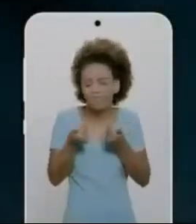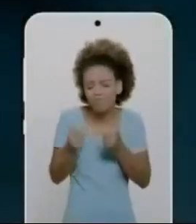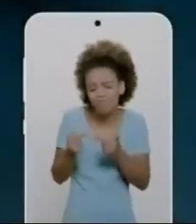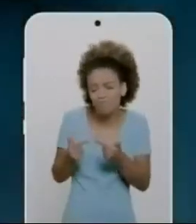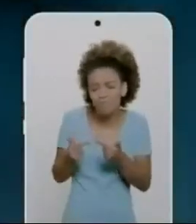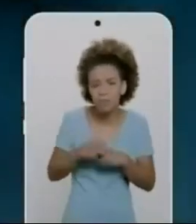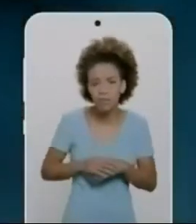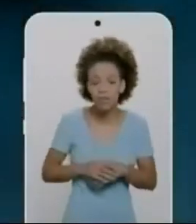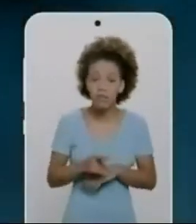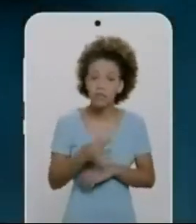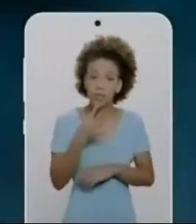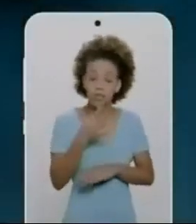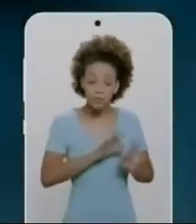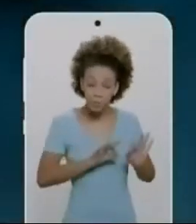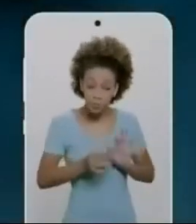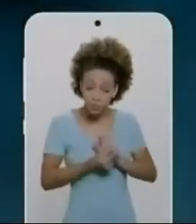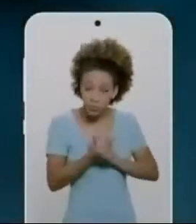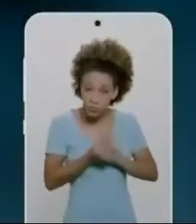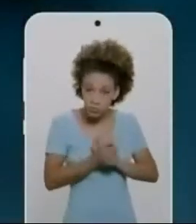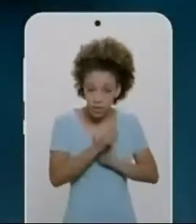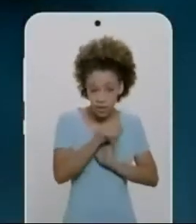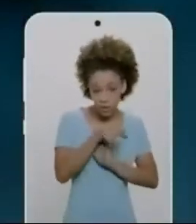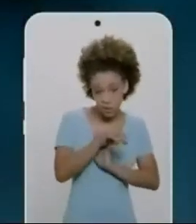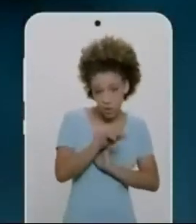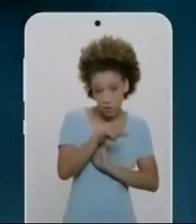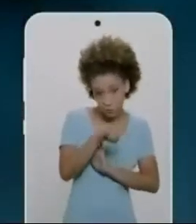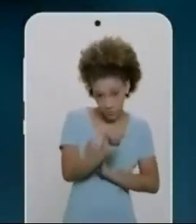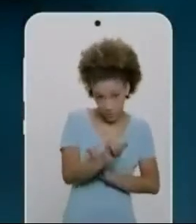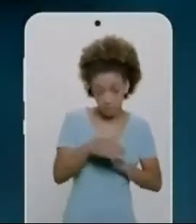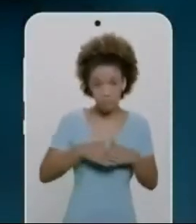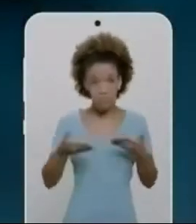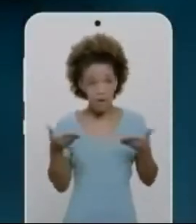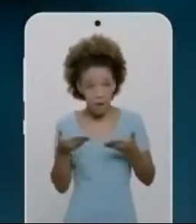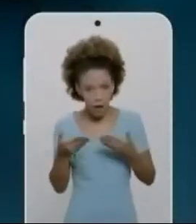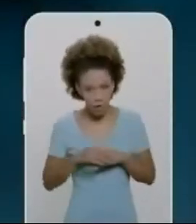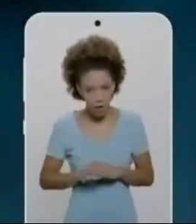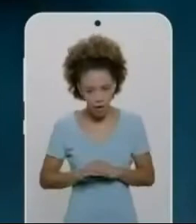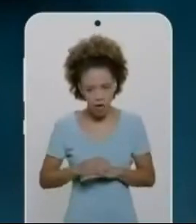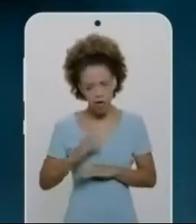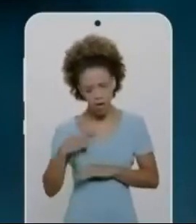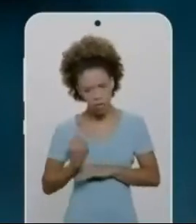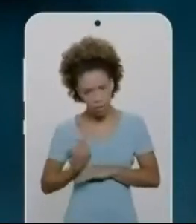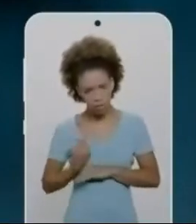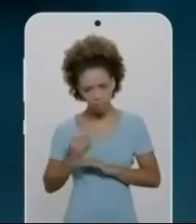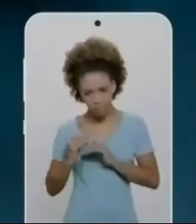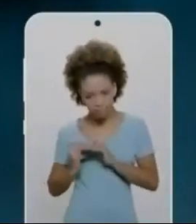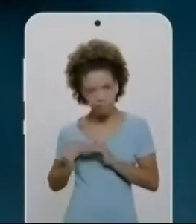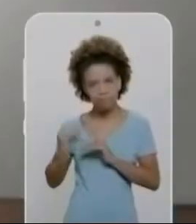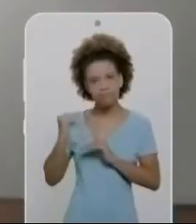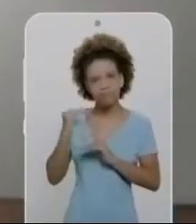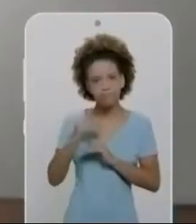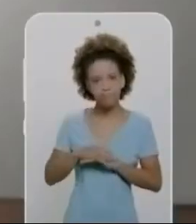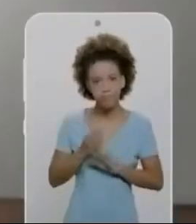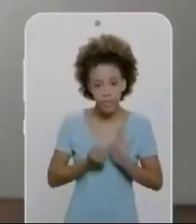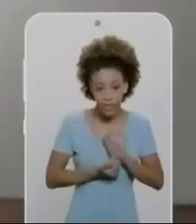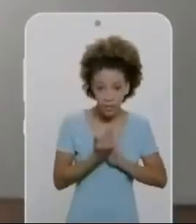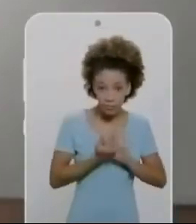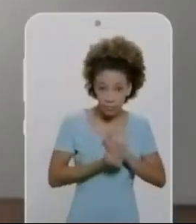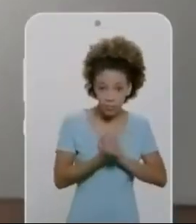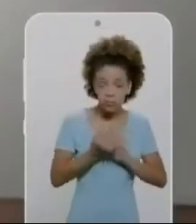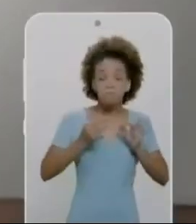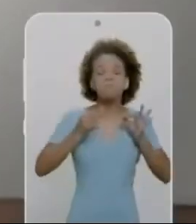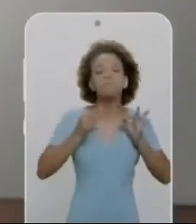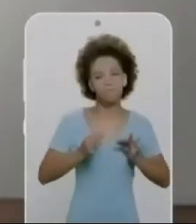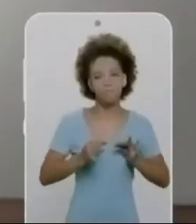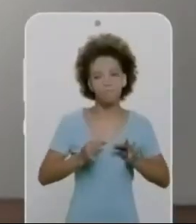Você já conhece o meu projeto de renda mínima, Eduardo Suplicy. Agora eu e minha equipe demos um passo adiante. Criamos o programa